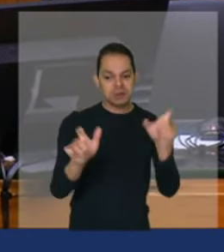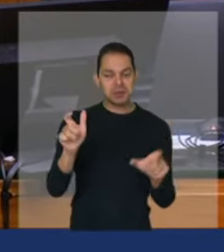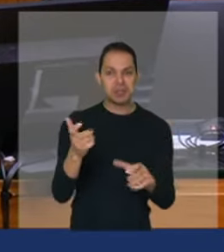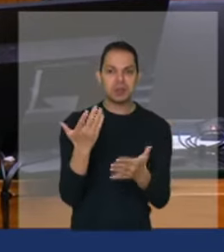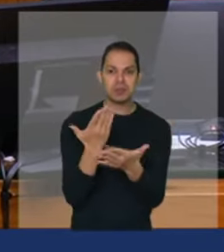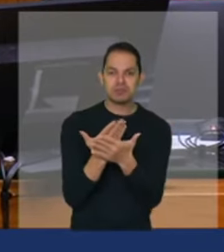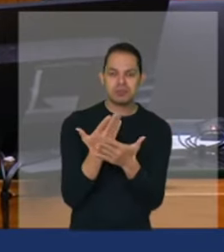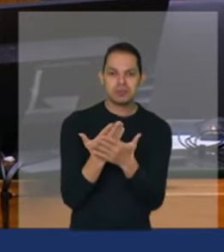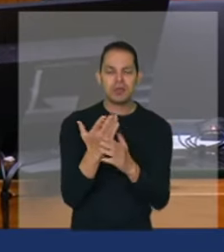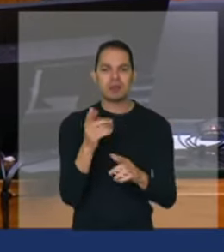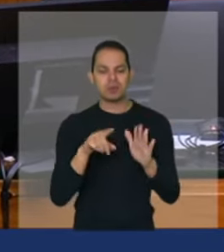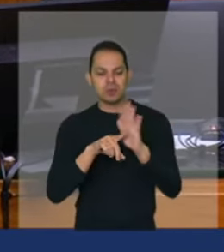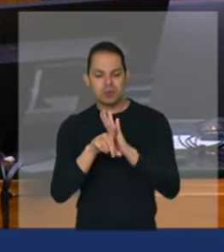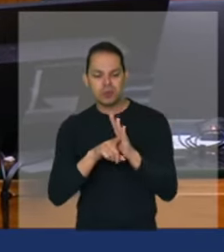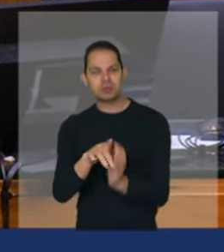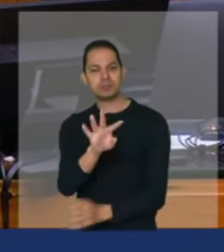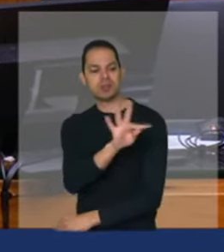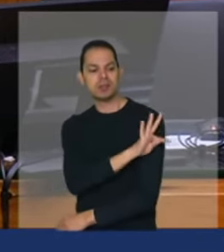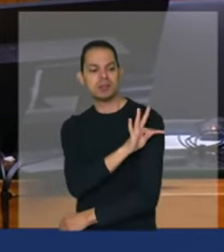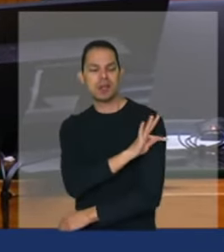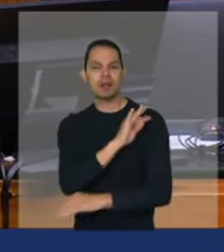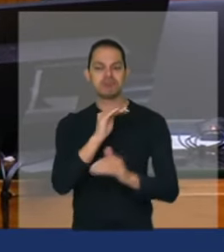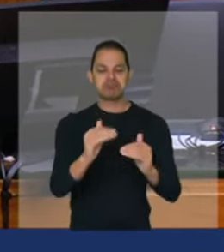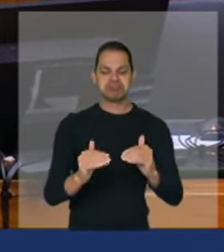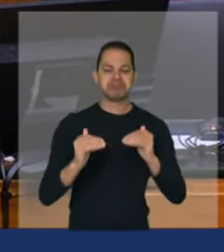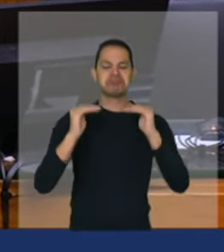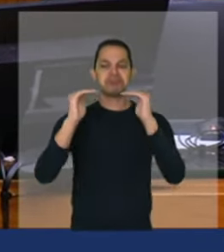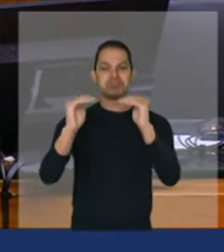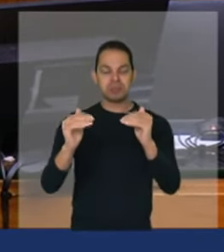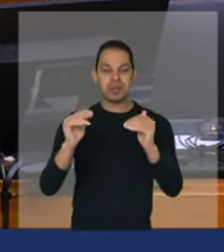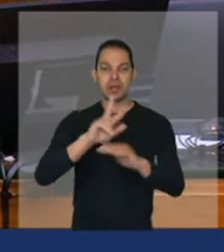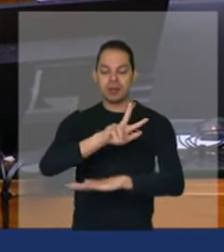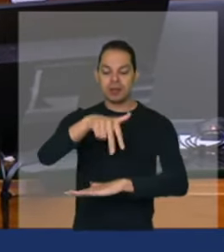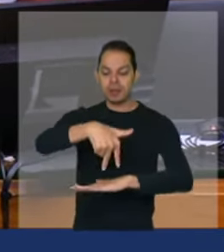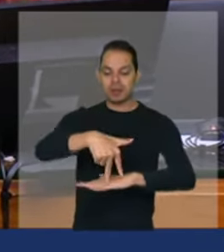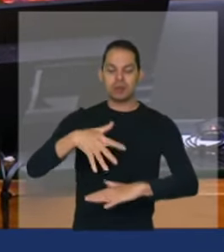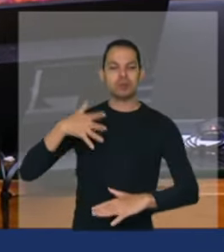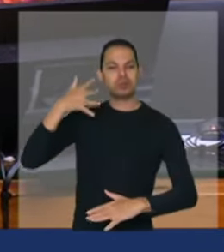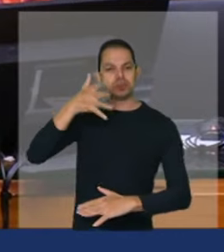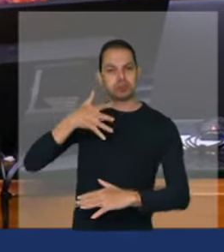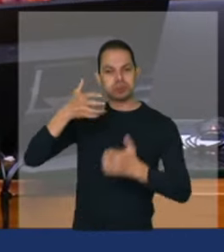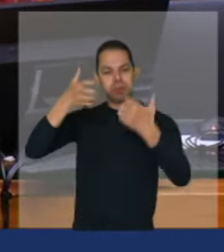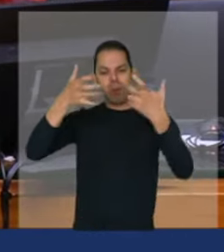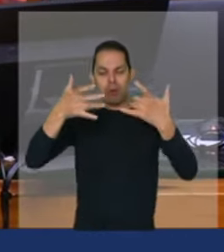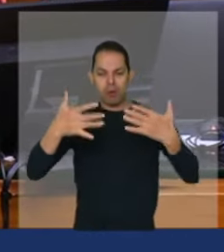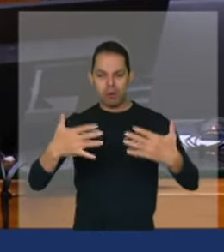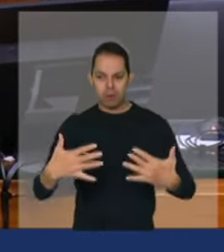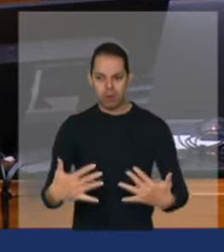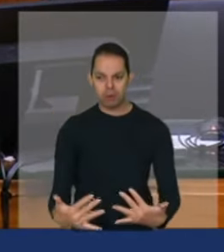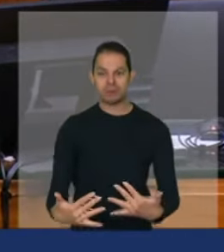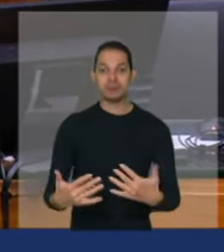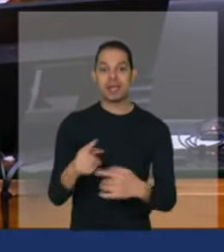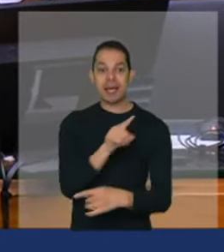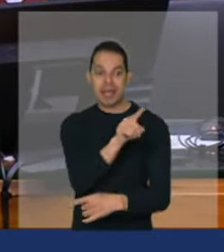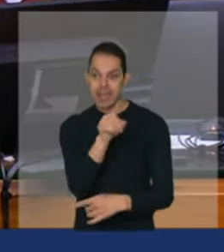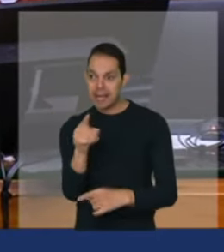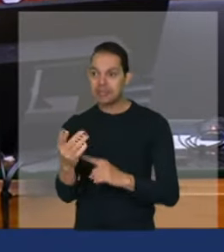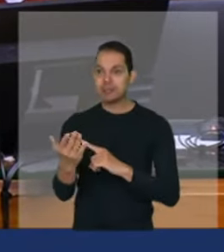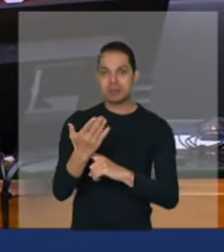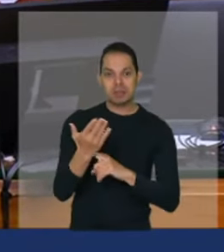autoridades que tomarão por parte dos debates, com a ajuda desses profissionais que trabalham